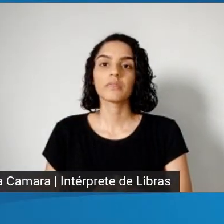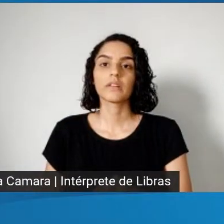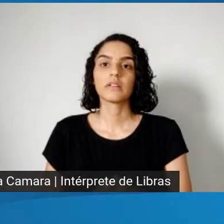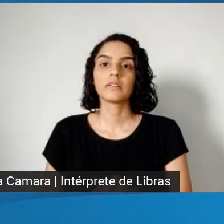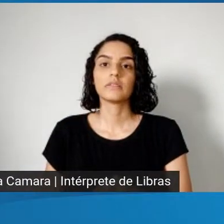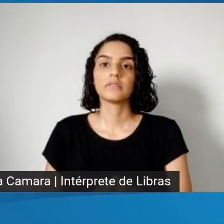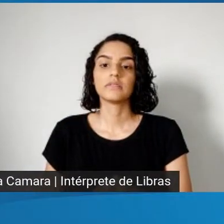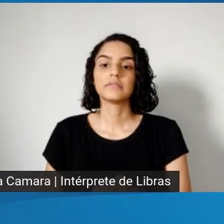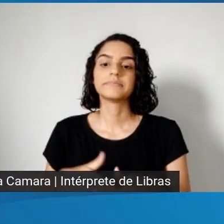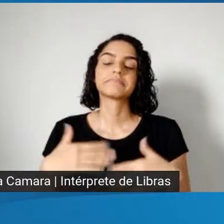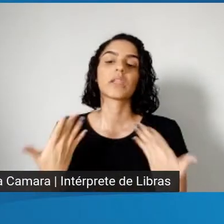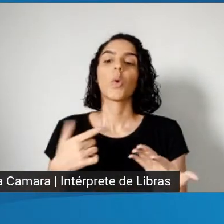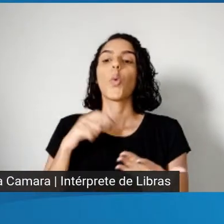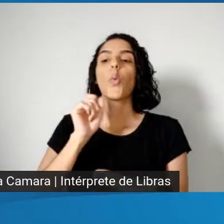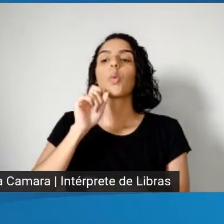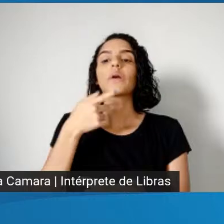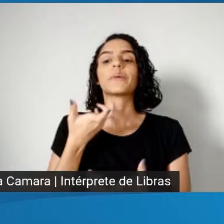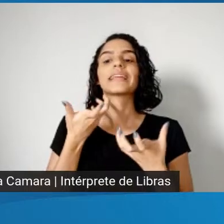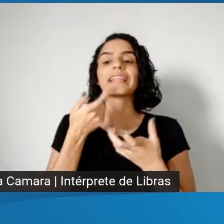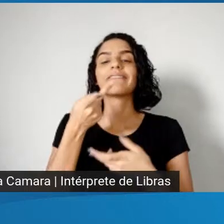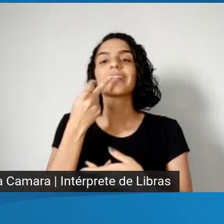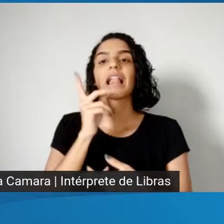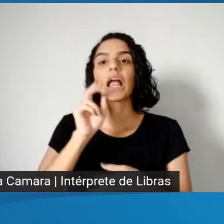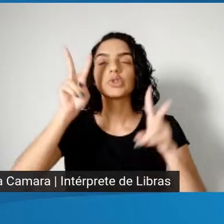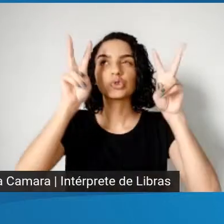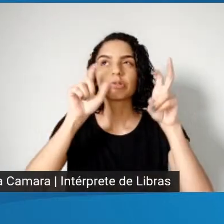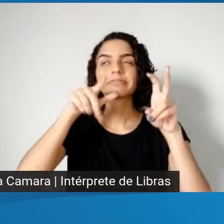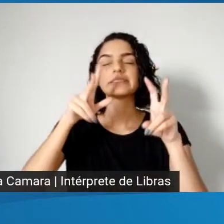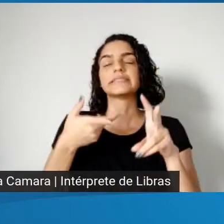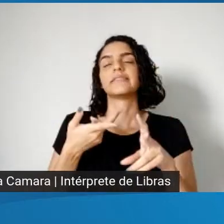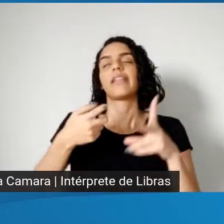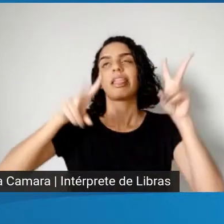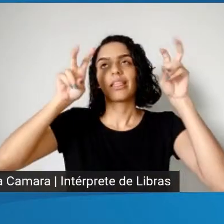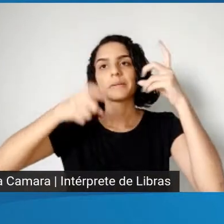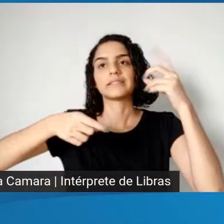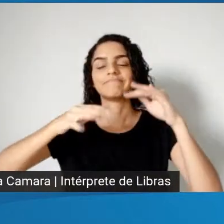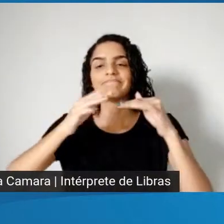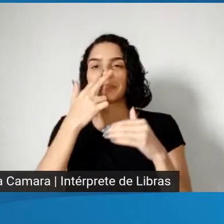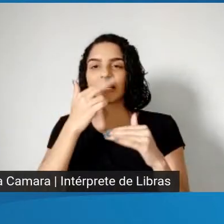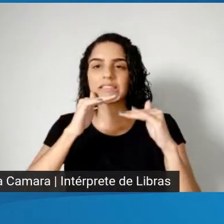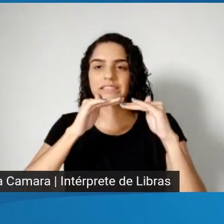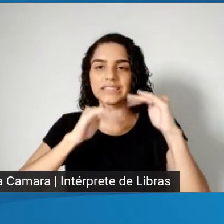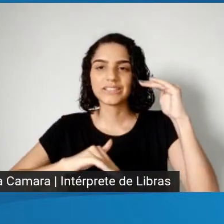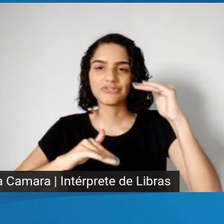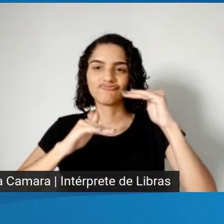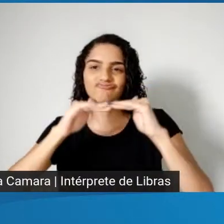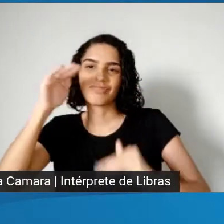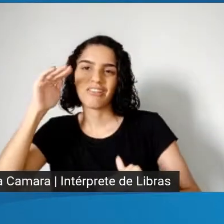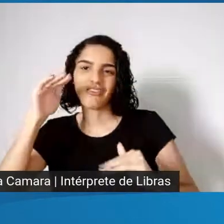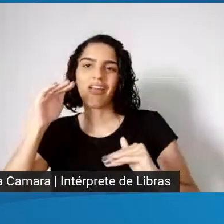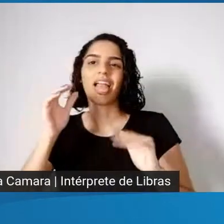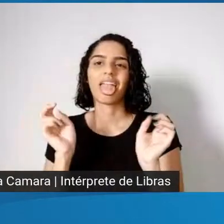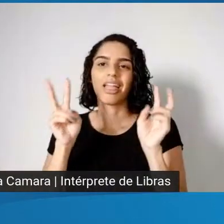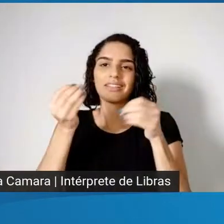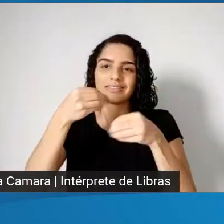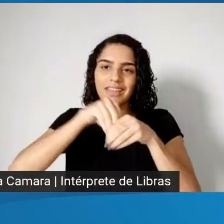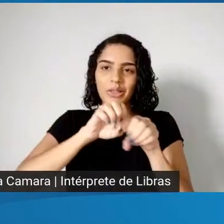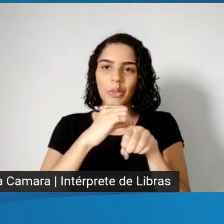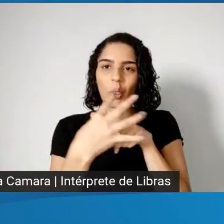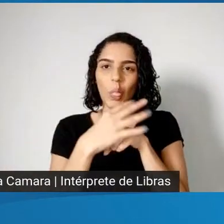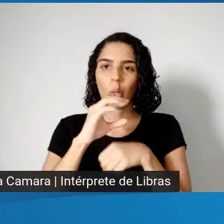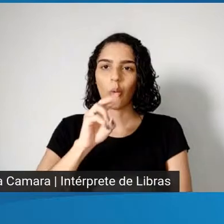O que eu queria falar sobre a temática, né, das desigualdades do Covid é a coisa